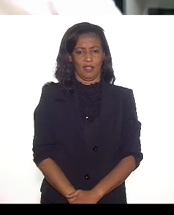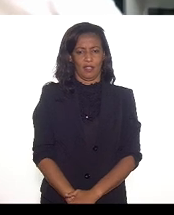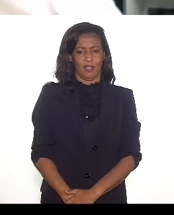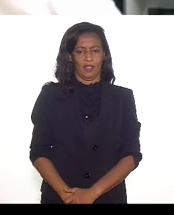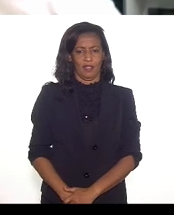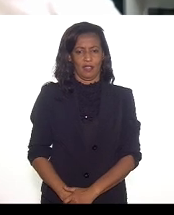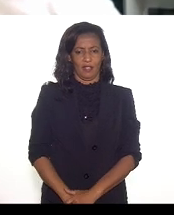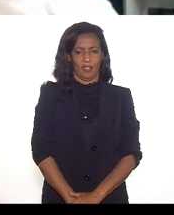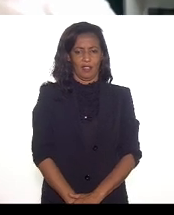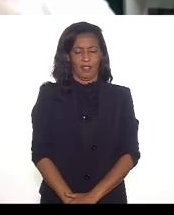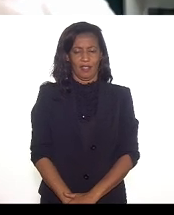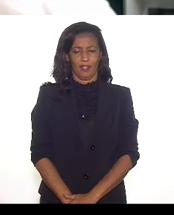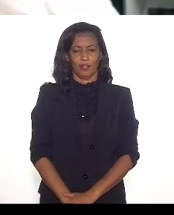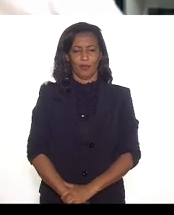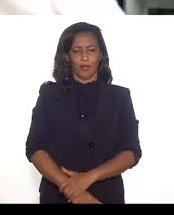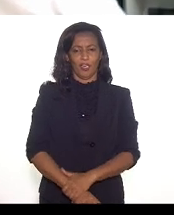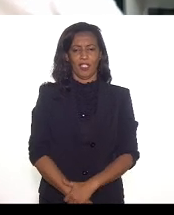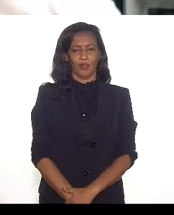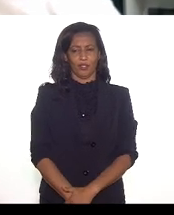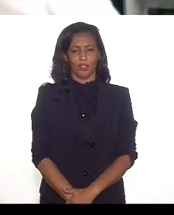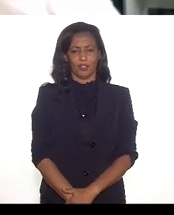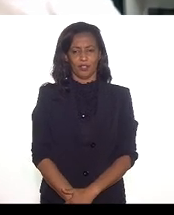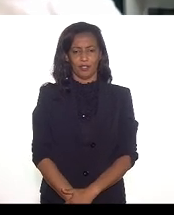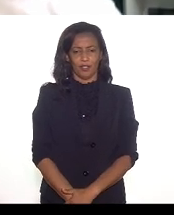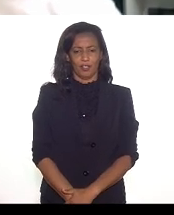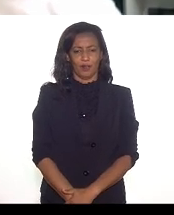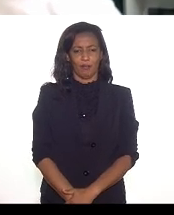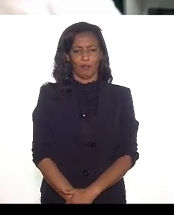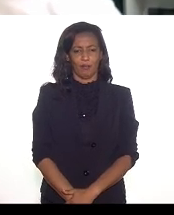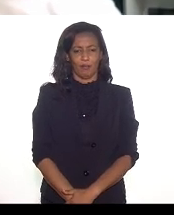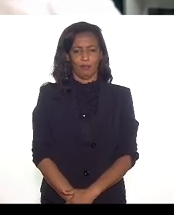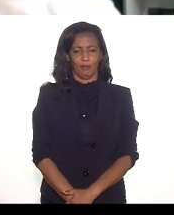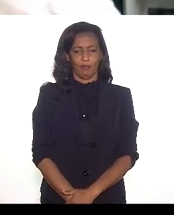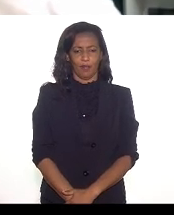Deputada, acho que o José segue com um problema no microfone.